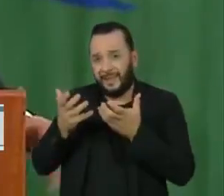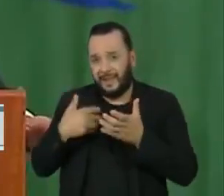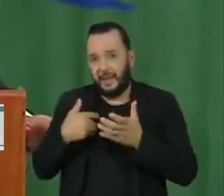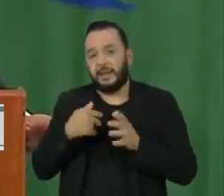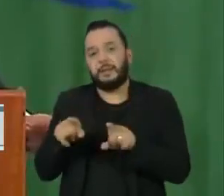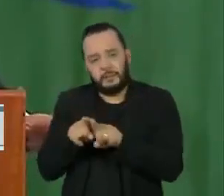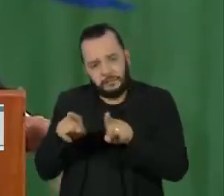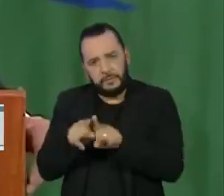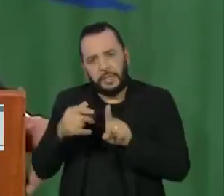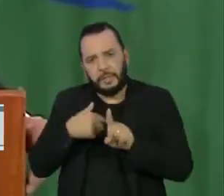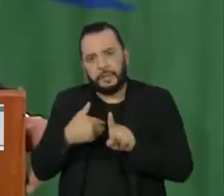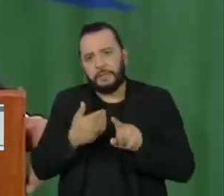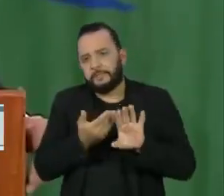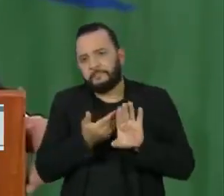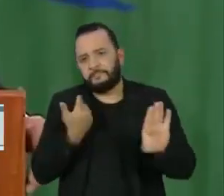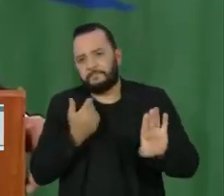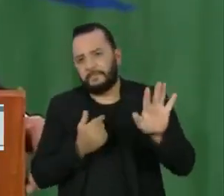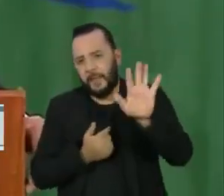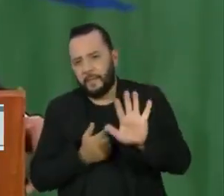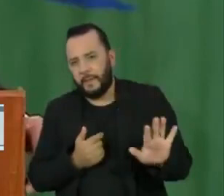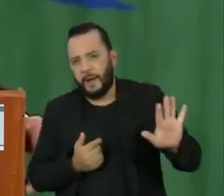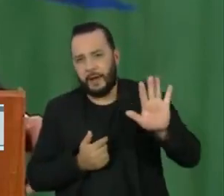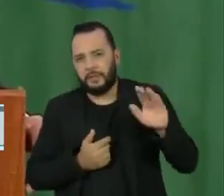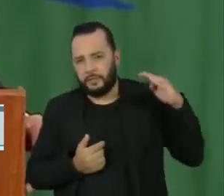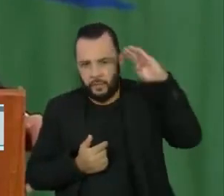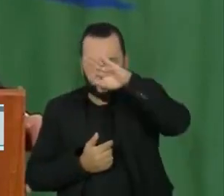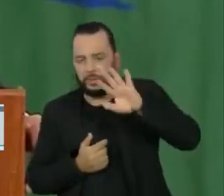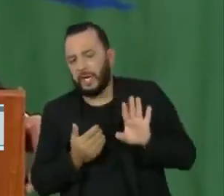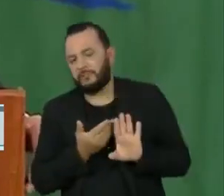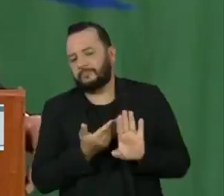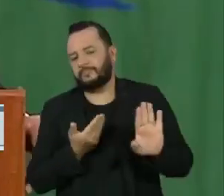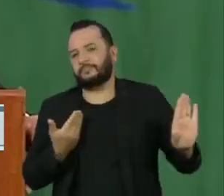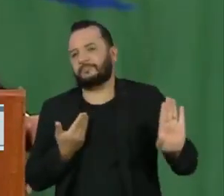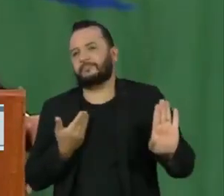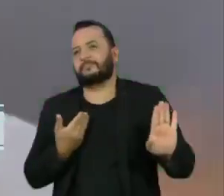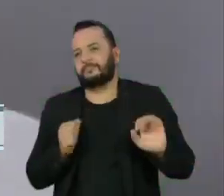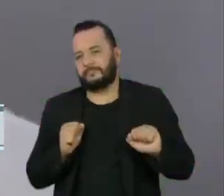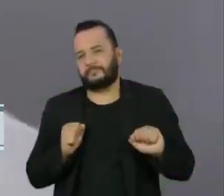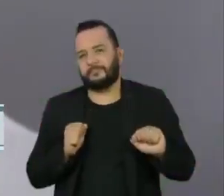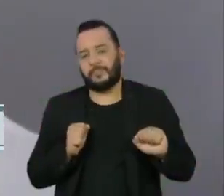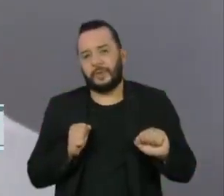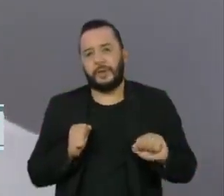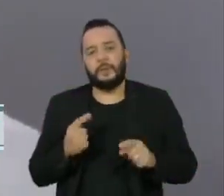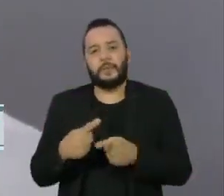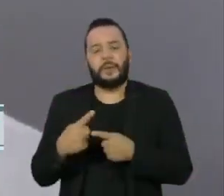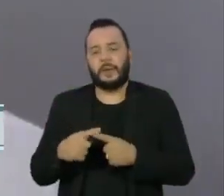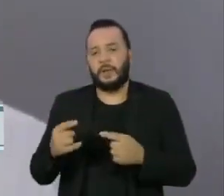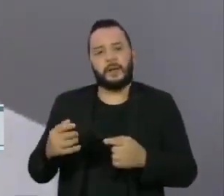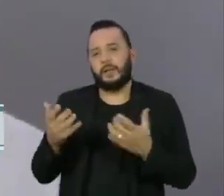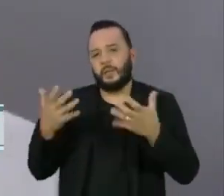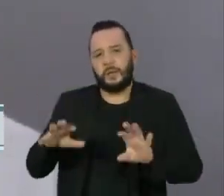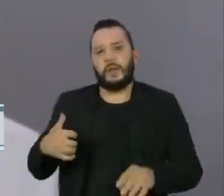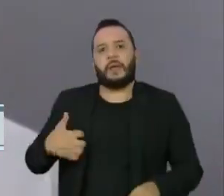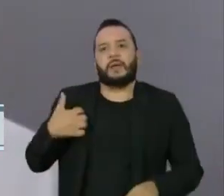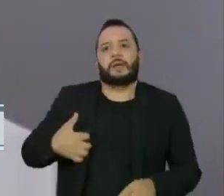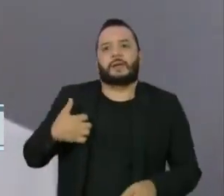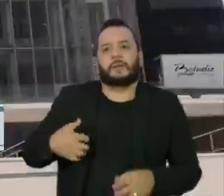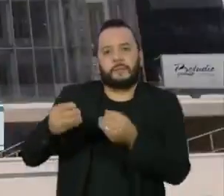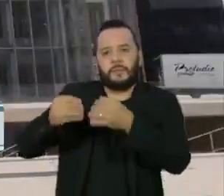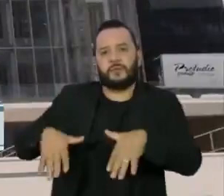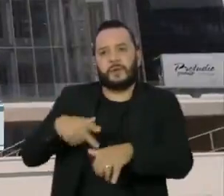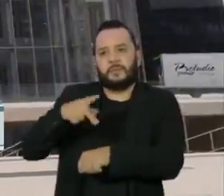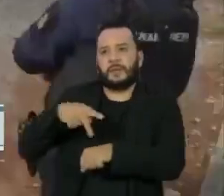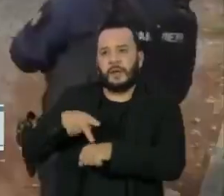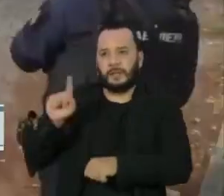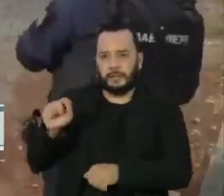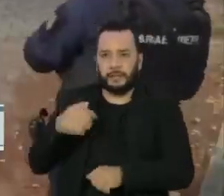pelo menos em relação à imagem do governo Bolsonaro, para justamente não se prejudicarem politicamente com seus próprios países.